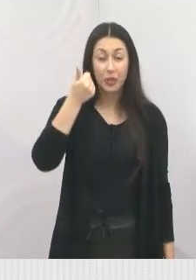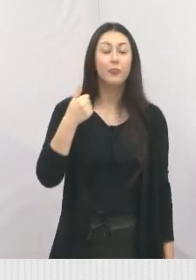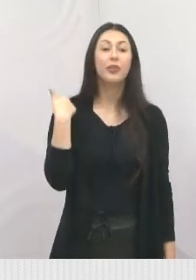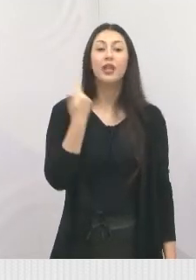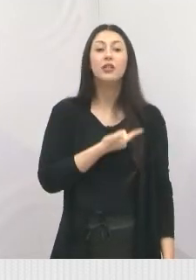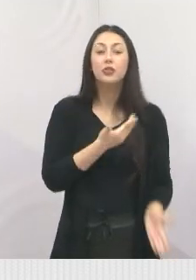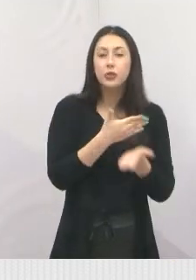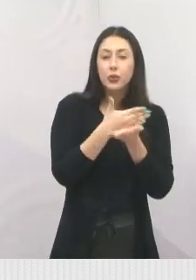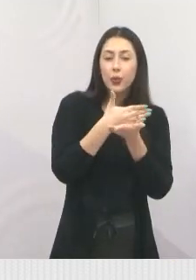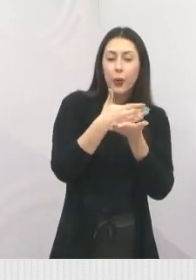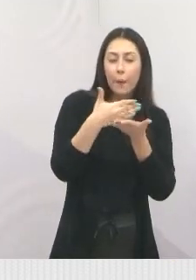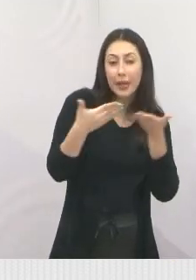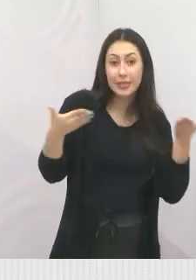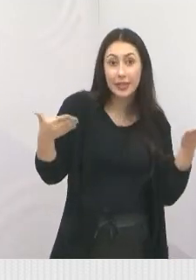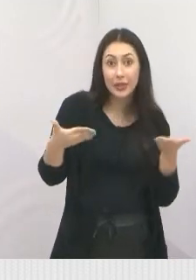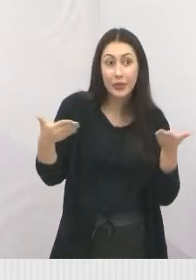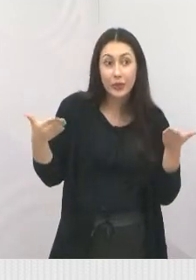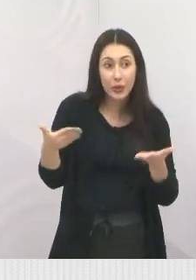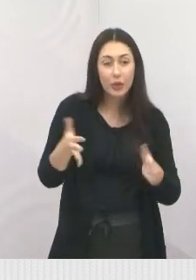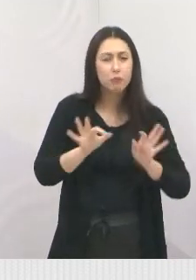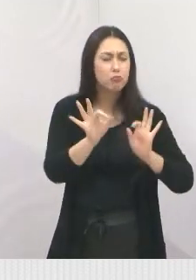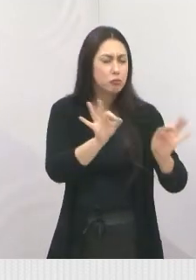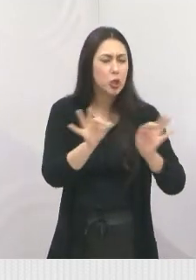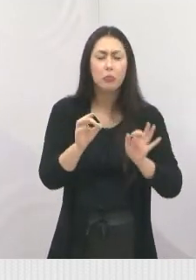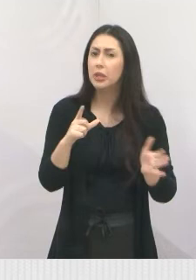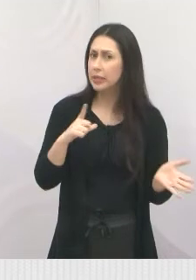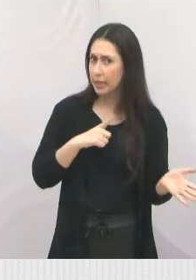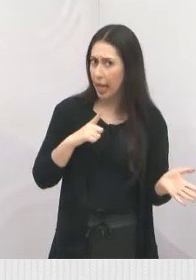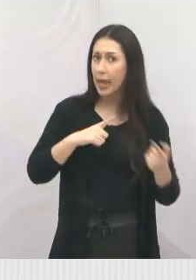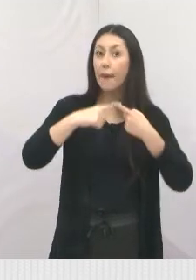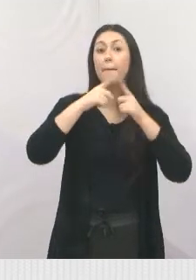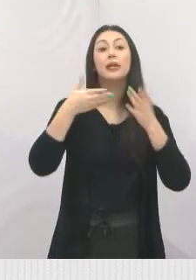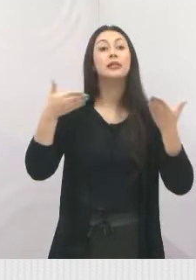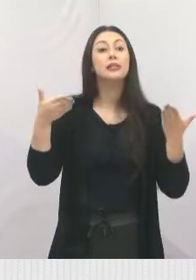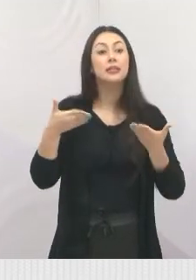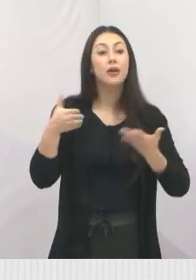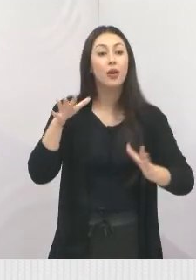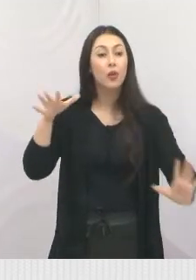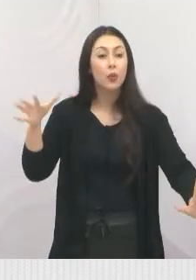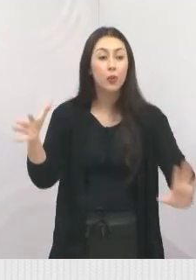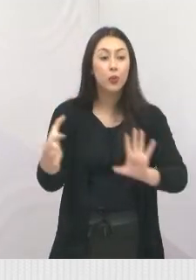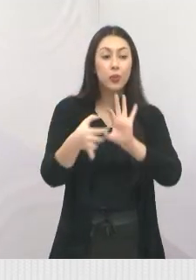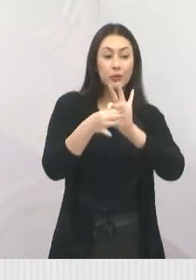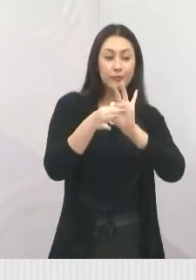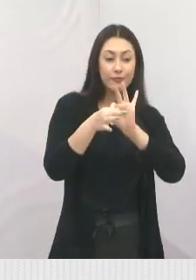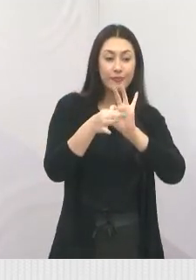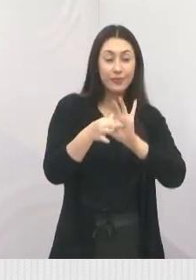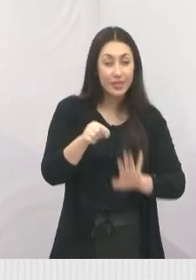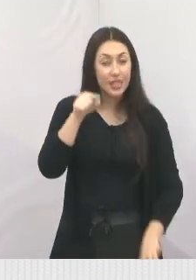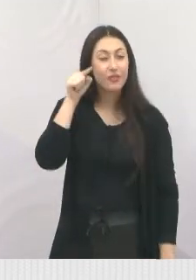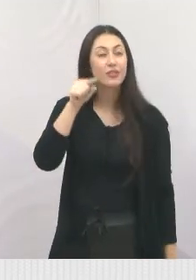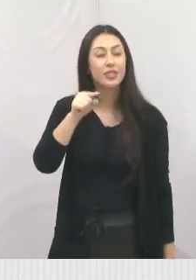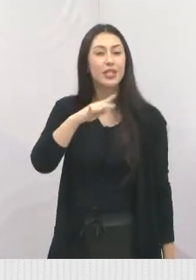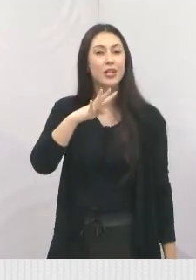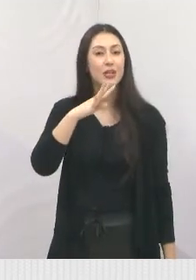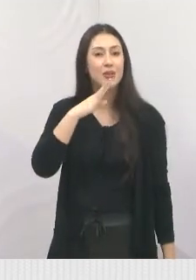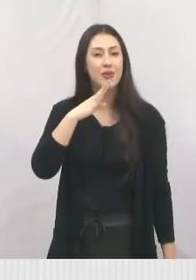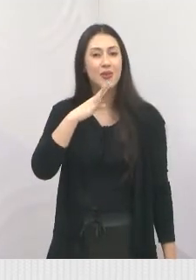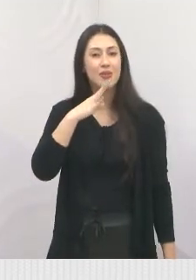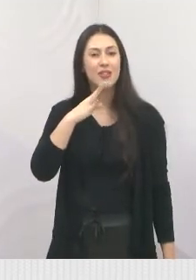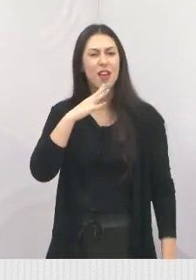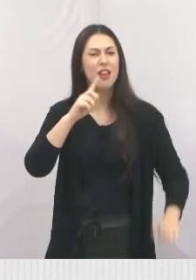gente vai começando, começando agora. Os programas já existem, mas agora eles foram unificados para que você tenha conhecimento,